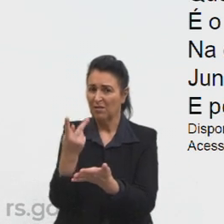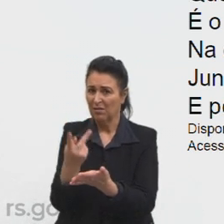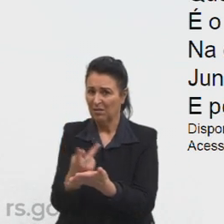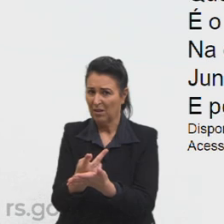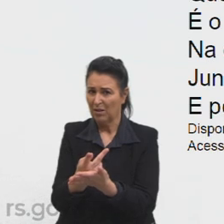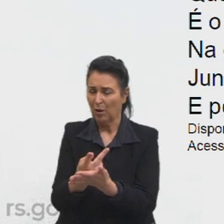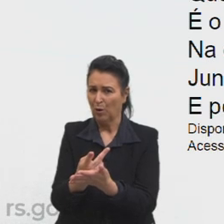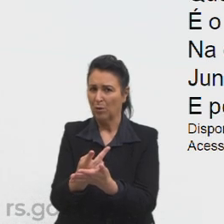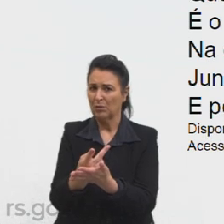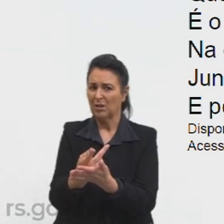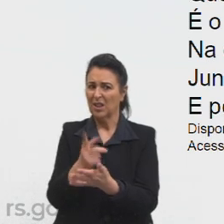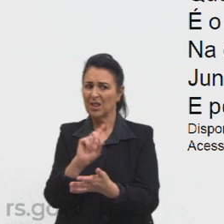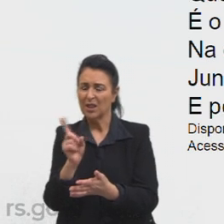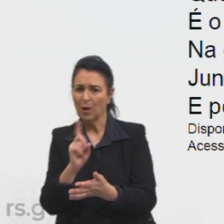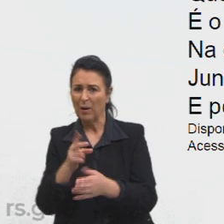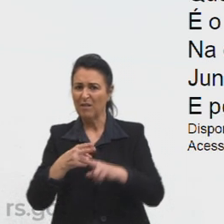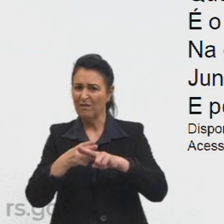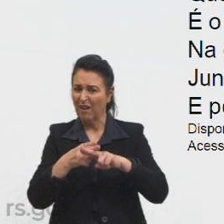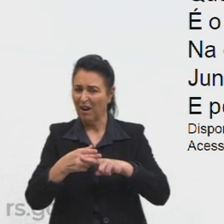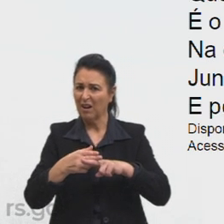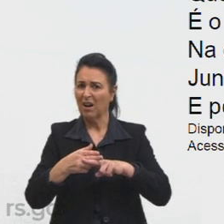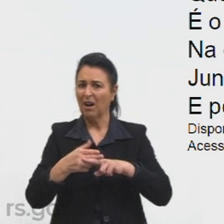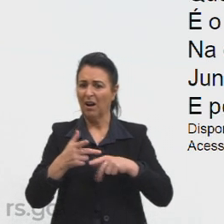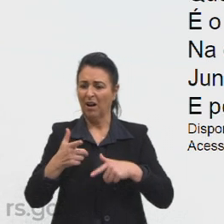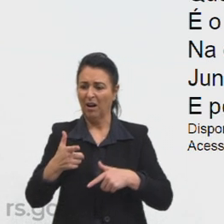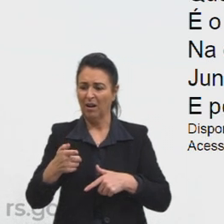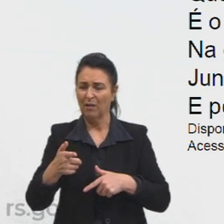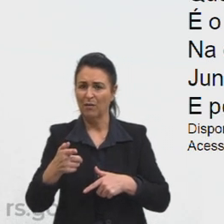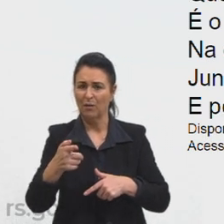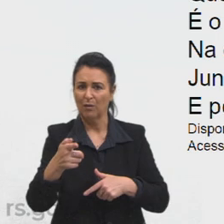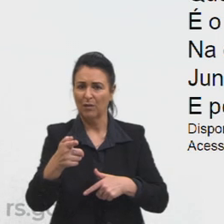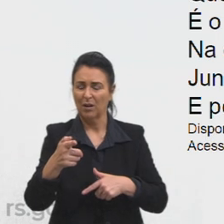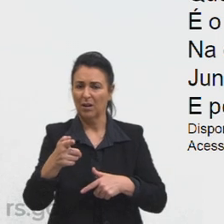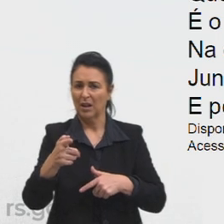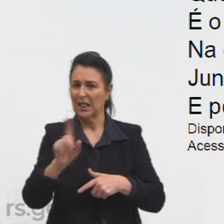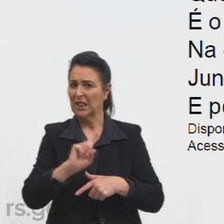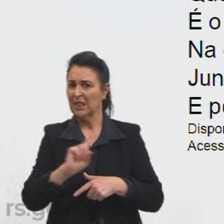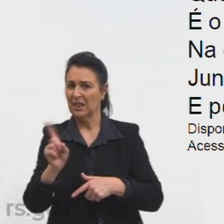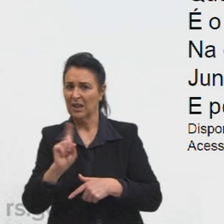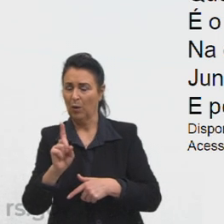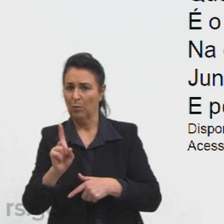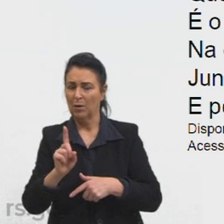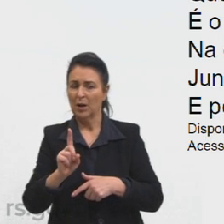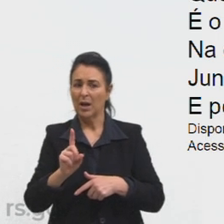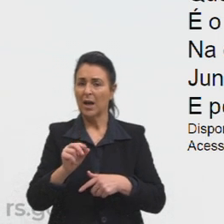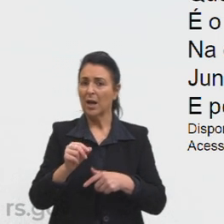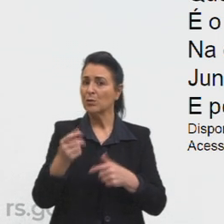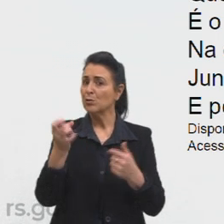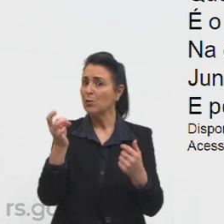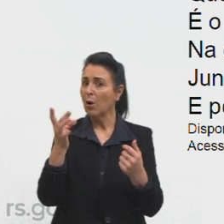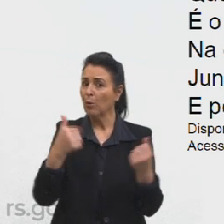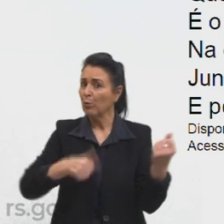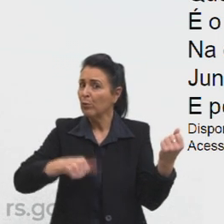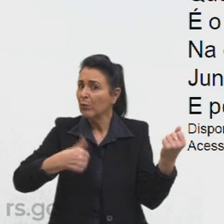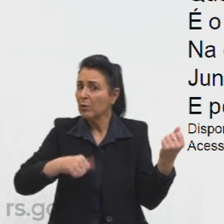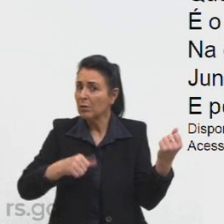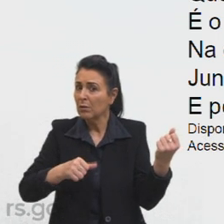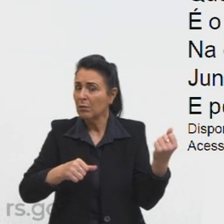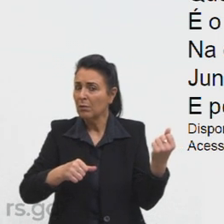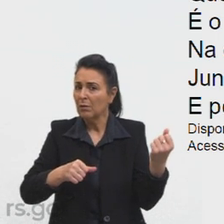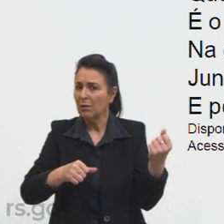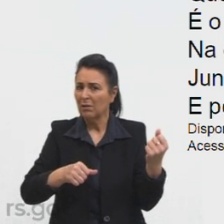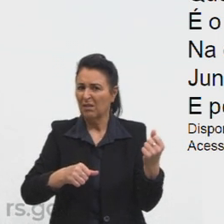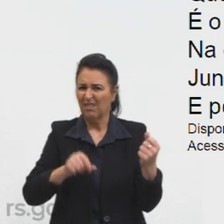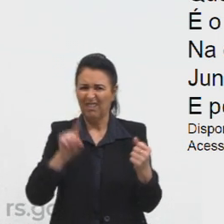não é faca revólver ou pistola simplesmente doutor é um violão será crime